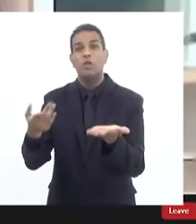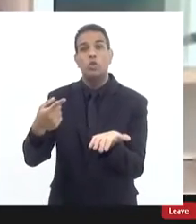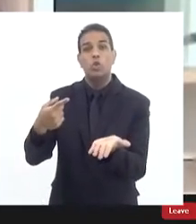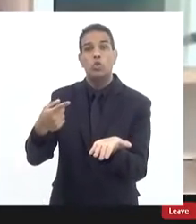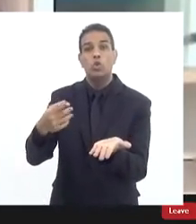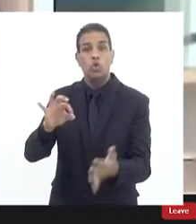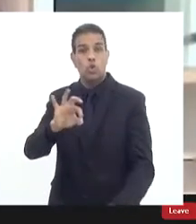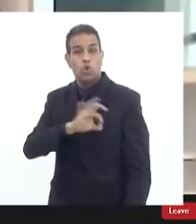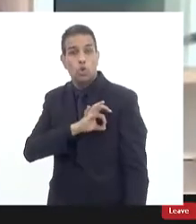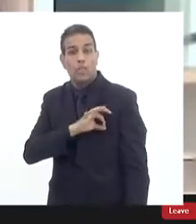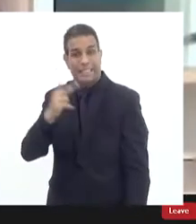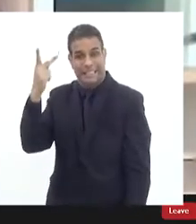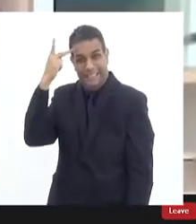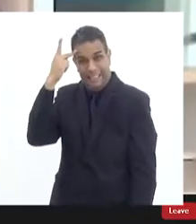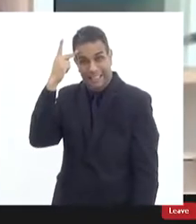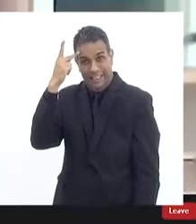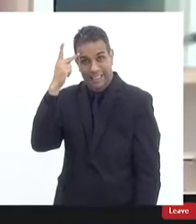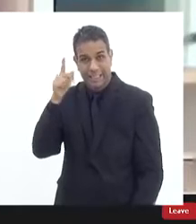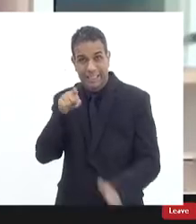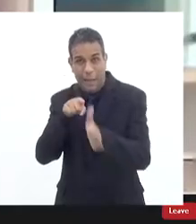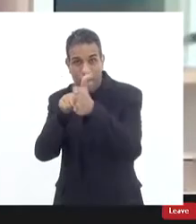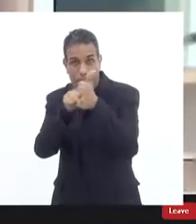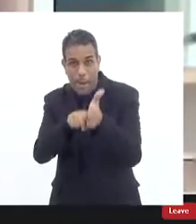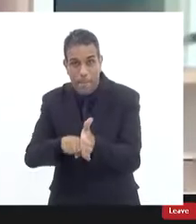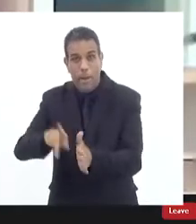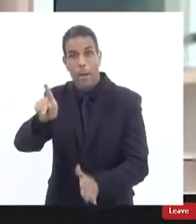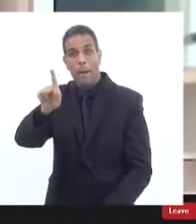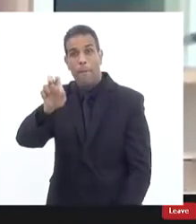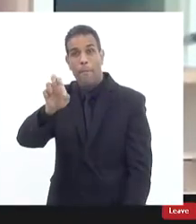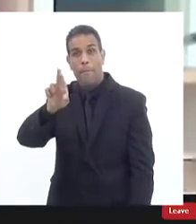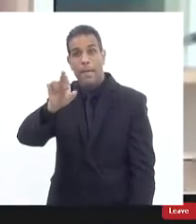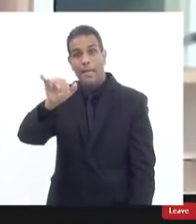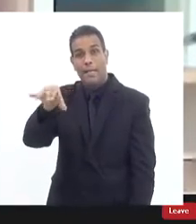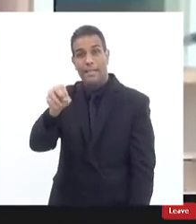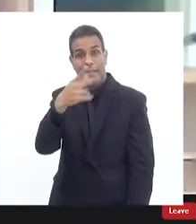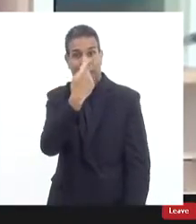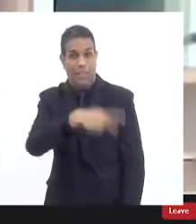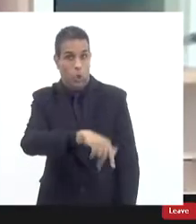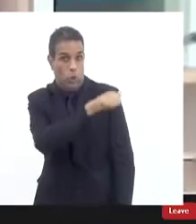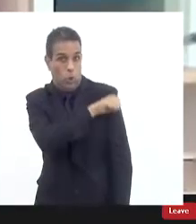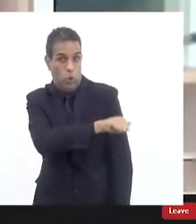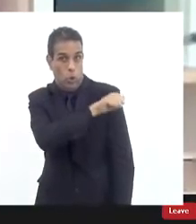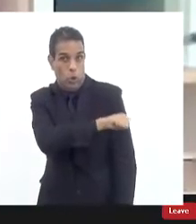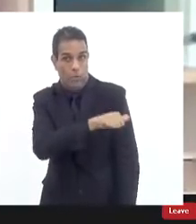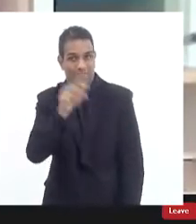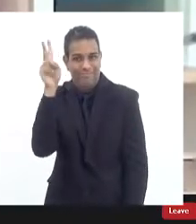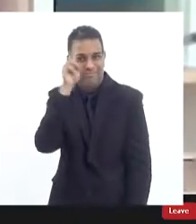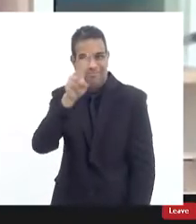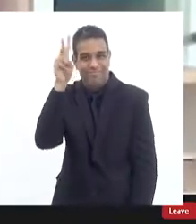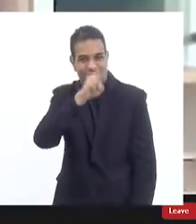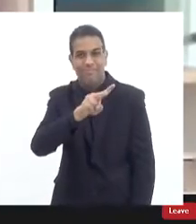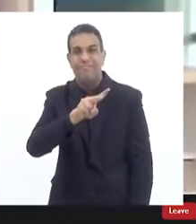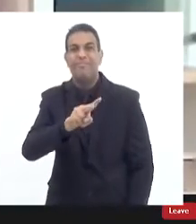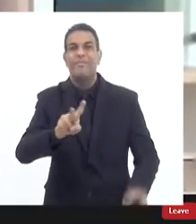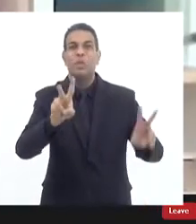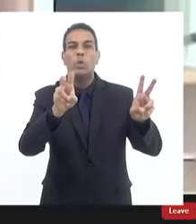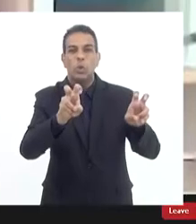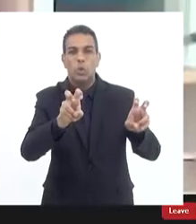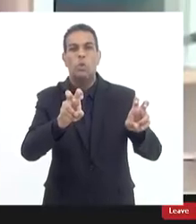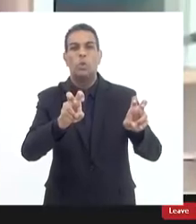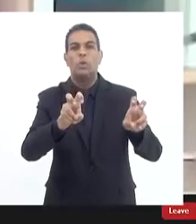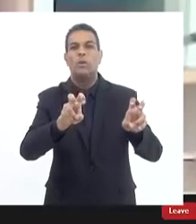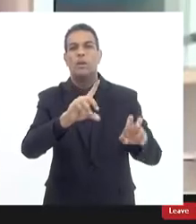perícias já que aqui no Estado do Rio de Janeiro por conta da sentença do caso Nova Brasília e da DPF